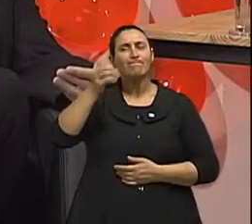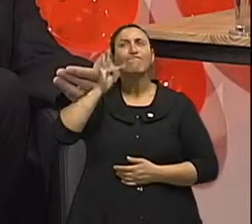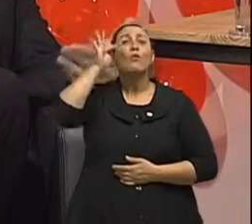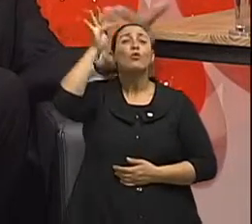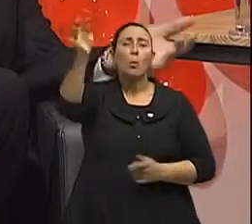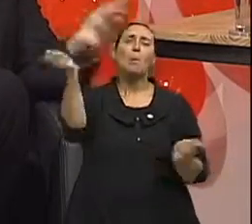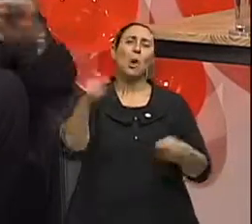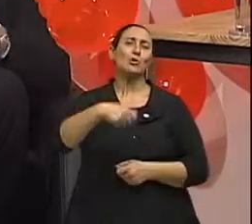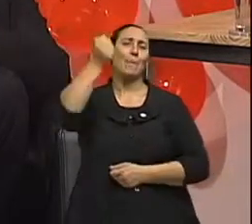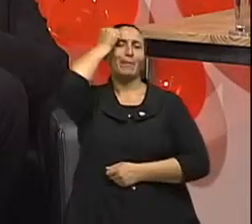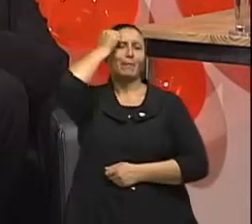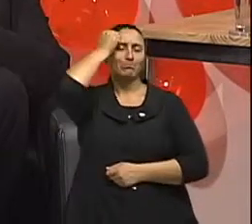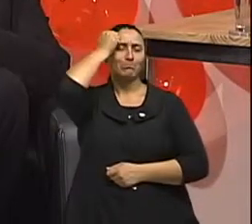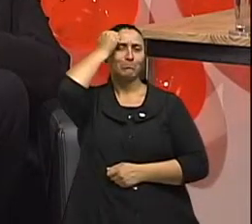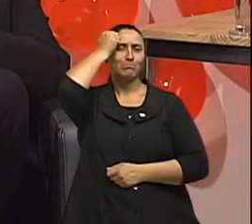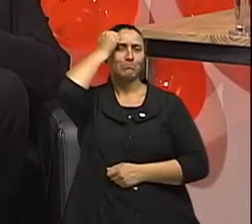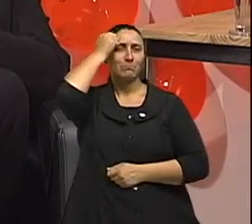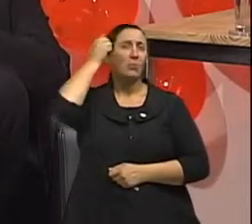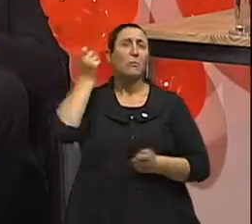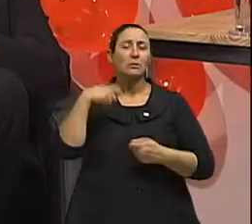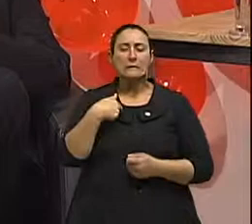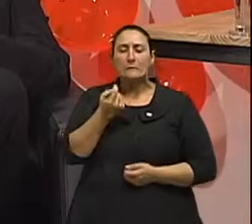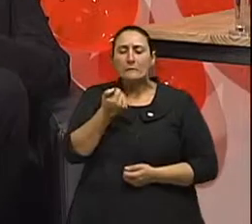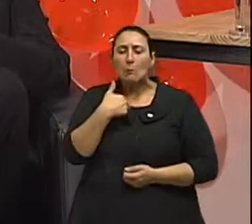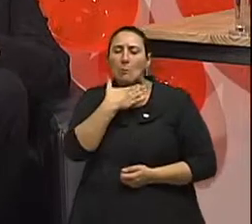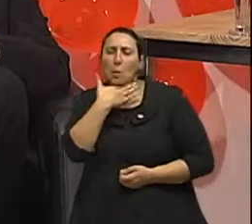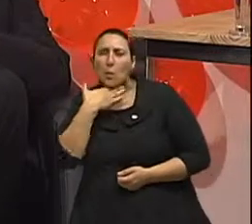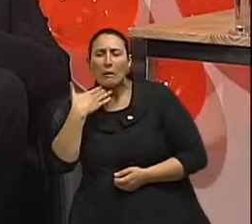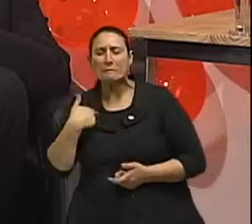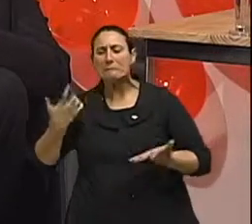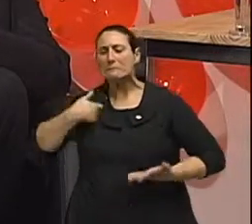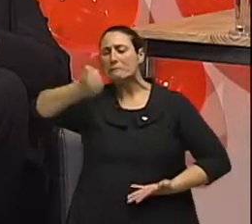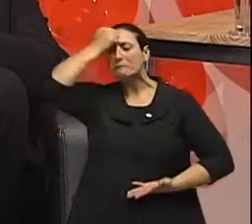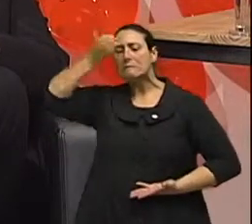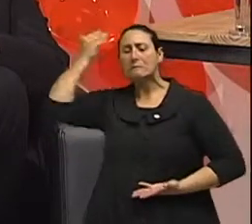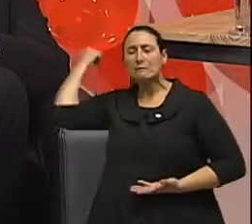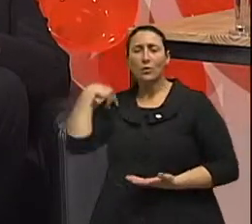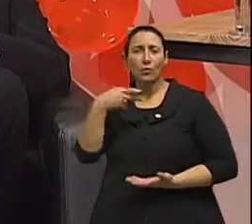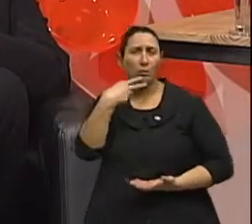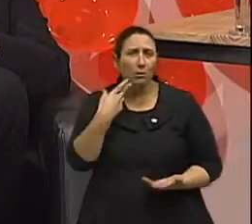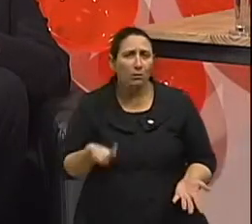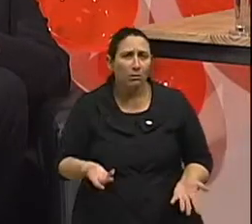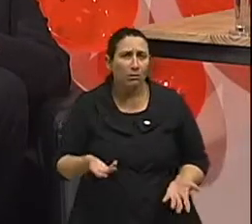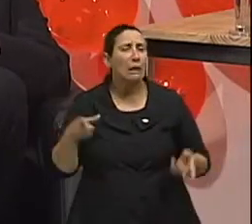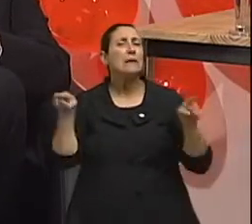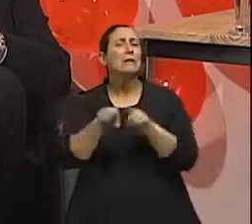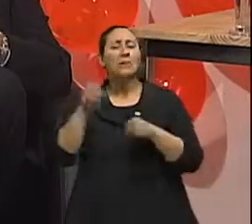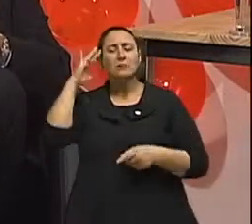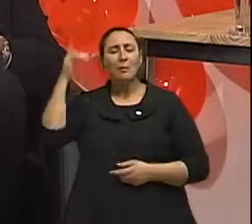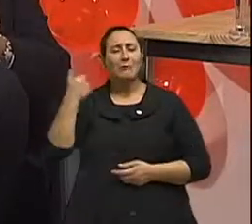fumado. Talvez quando estiverem morrendo a doença, e aí é meio tarde demais, talvez quando percebem que não vão poder acompanhar